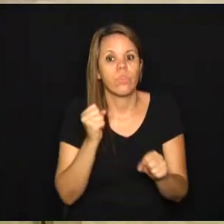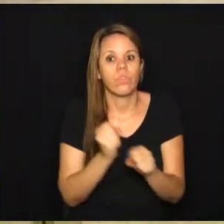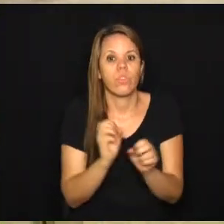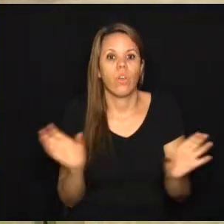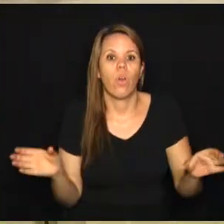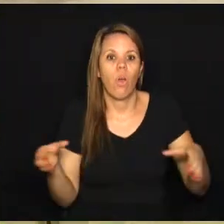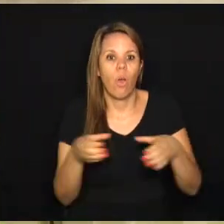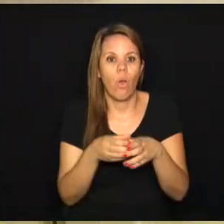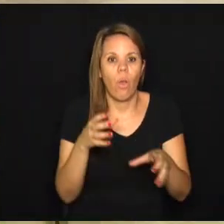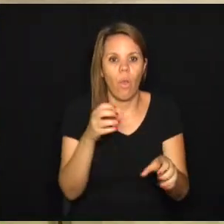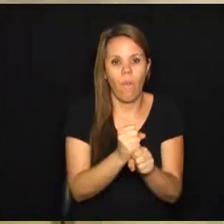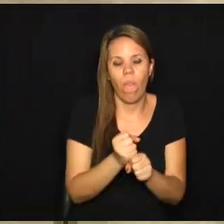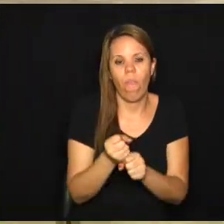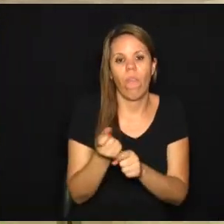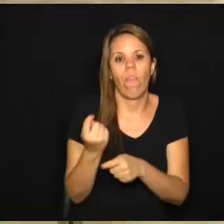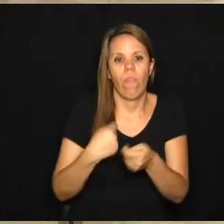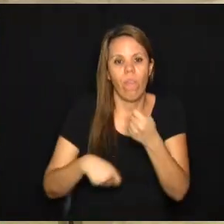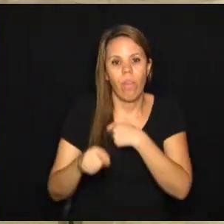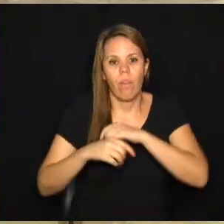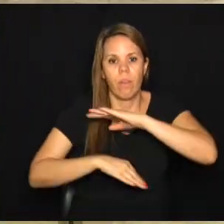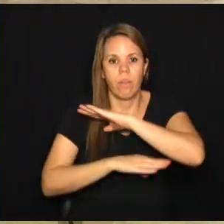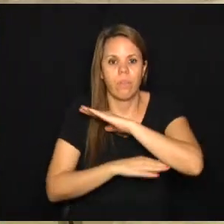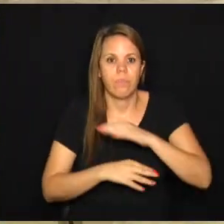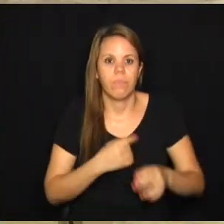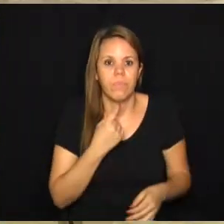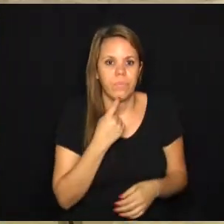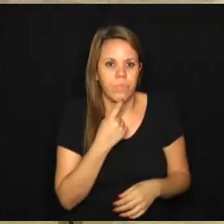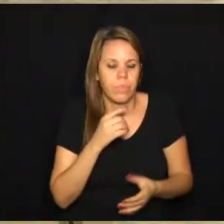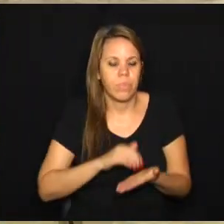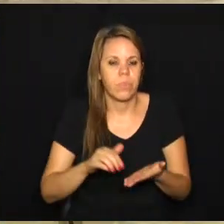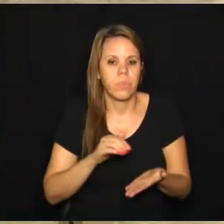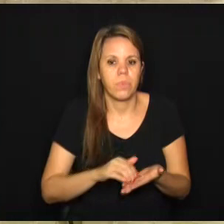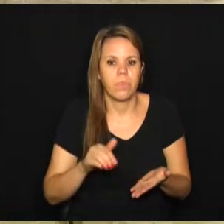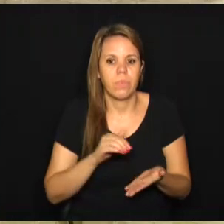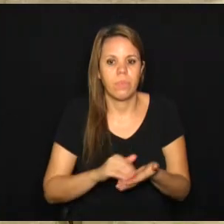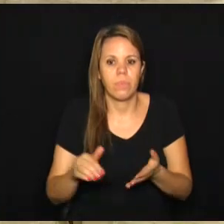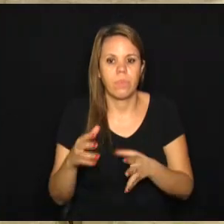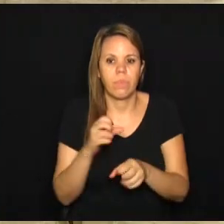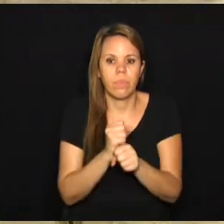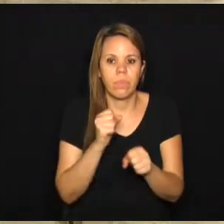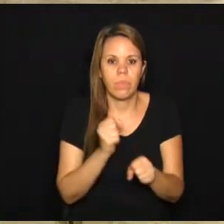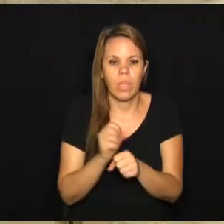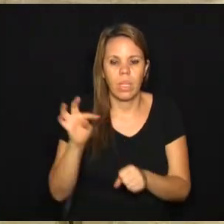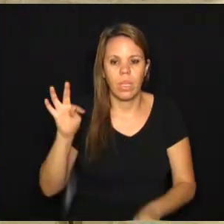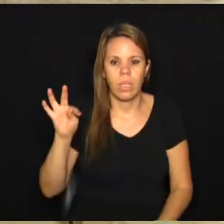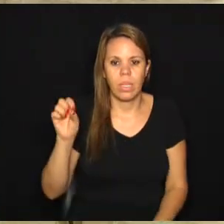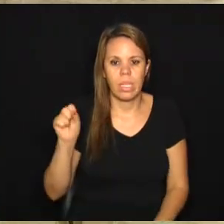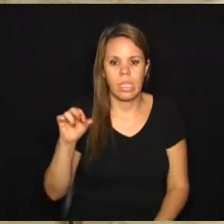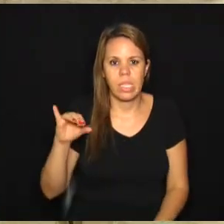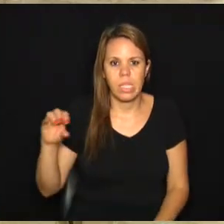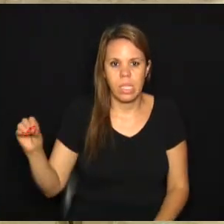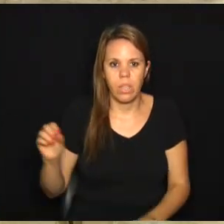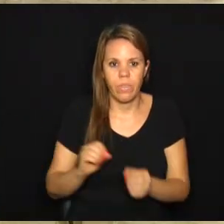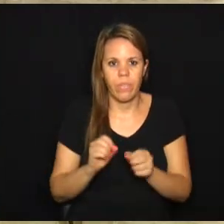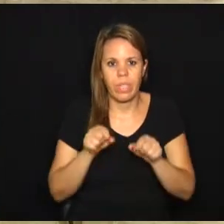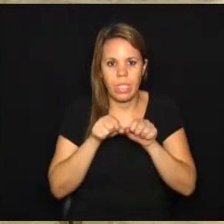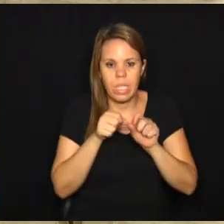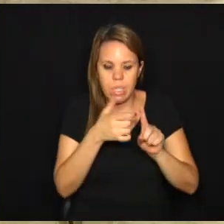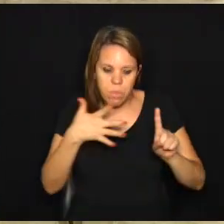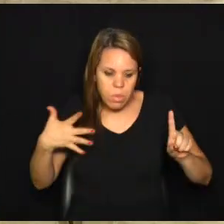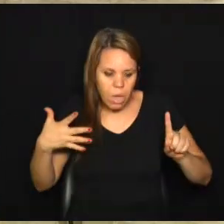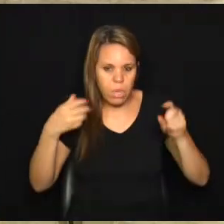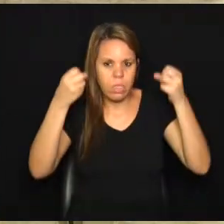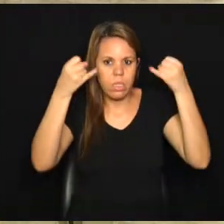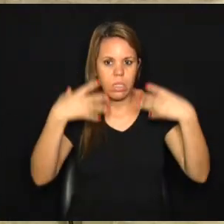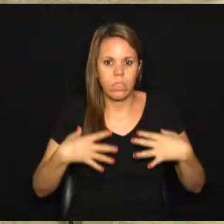Comissão de Finanças e Orçamento da Câmara Municipal, onde o secretário de Finanças, Ter Ciso, veio fazer a explanação junto